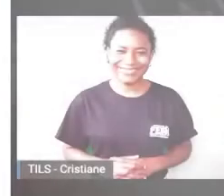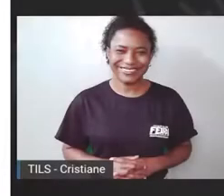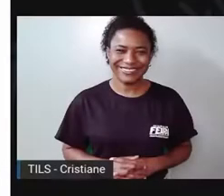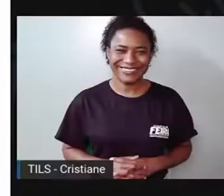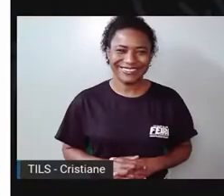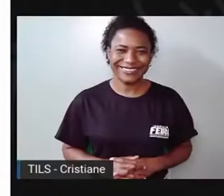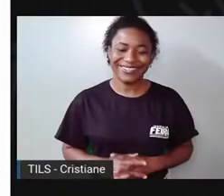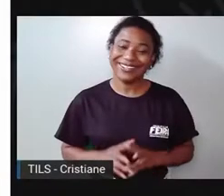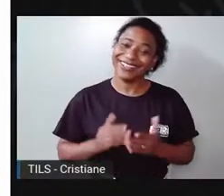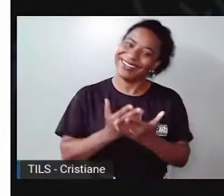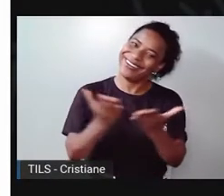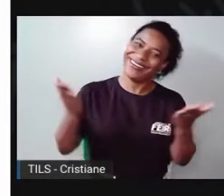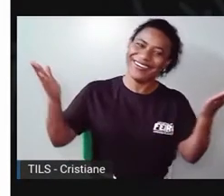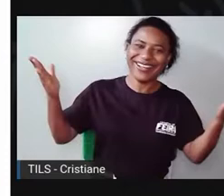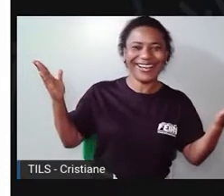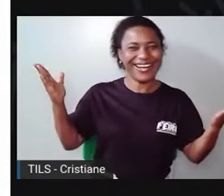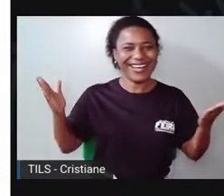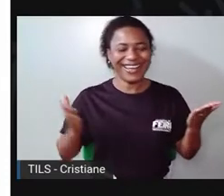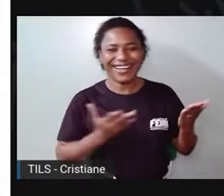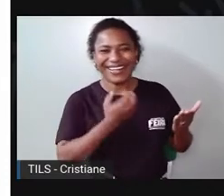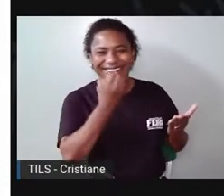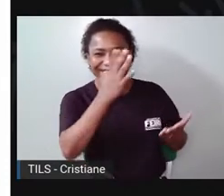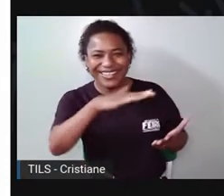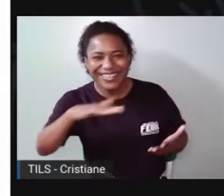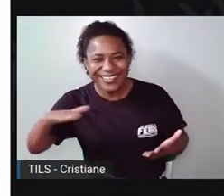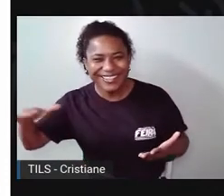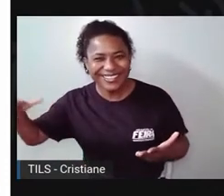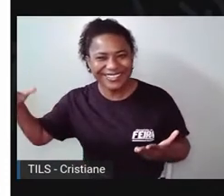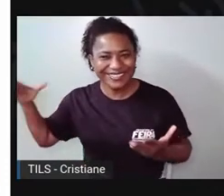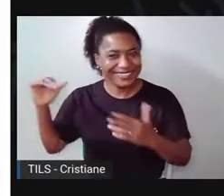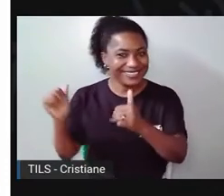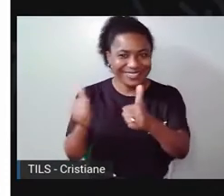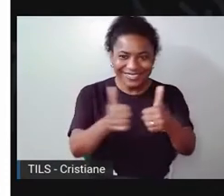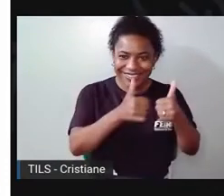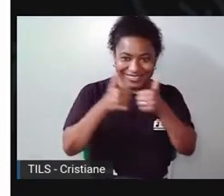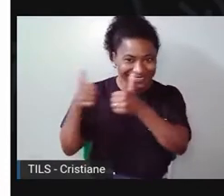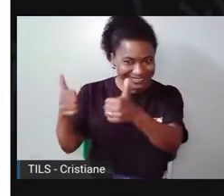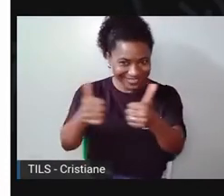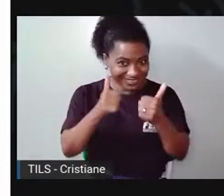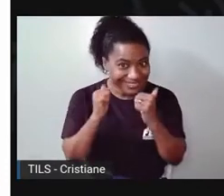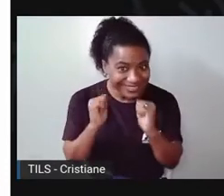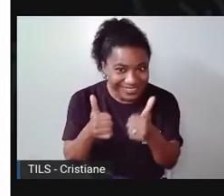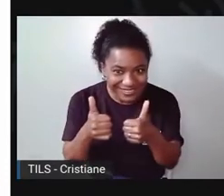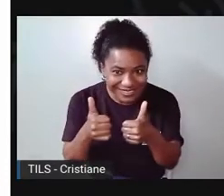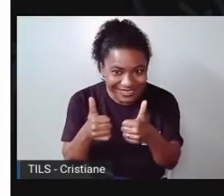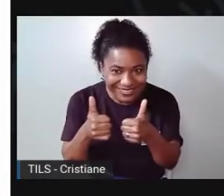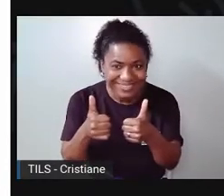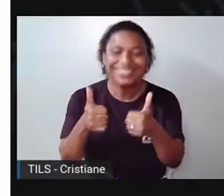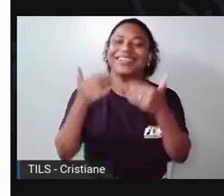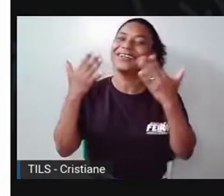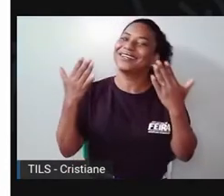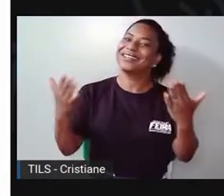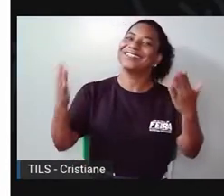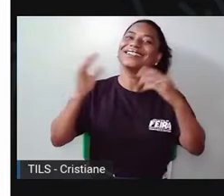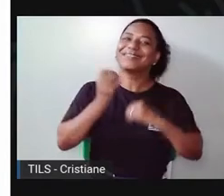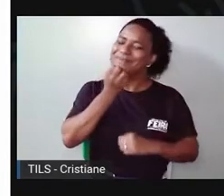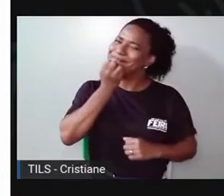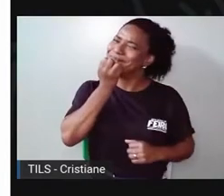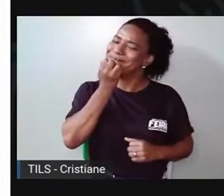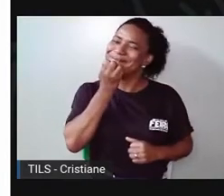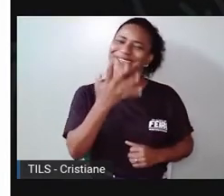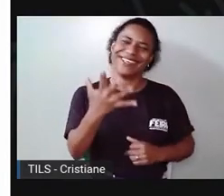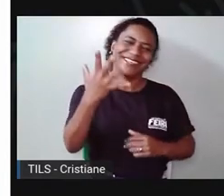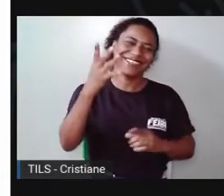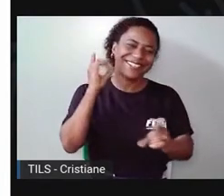Olá, meninada! Como vão vocês? Eu espero que vocês estejam bem.